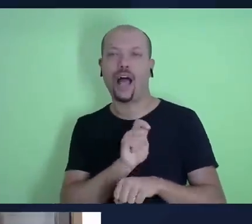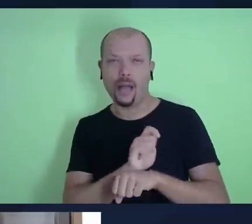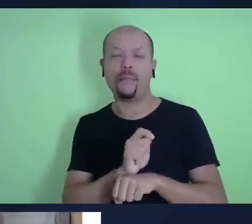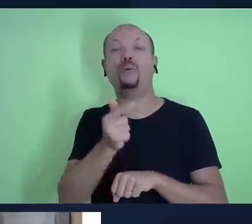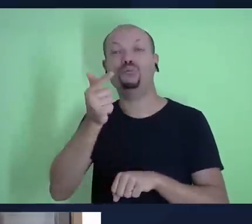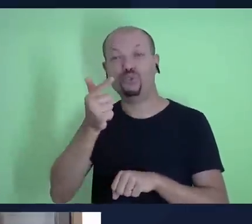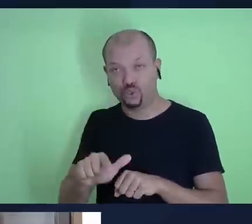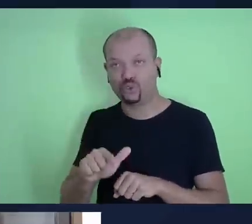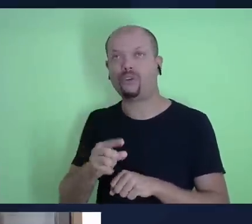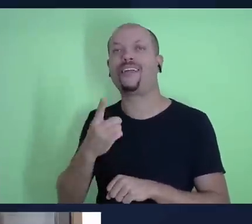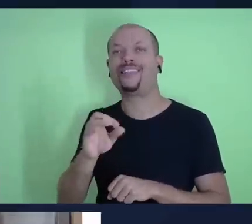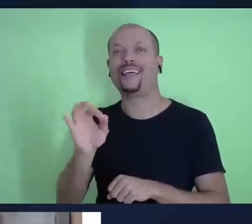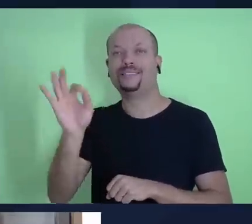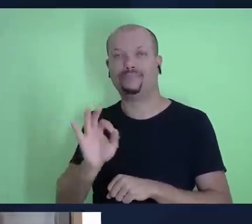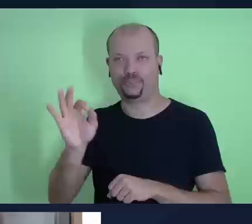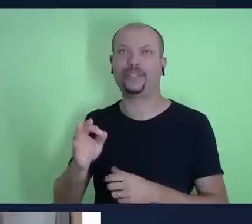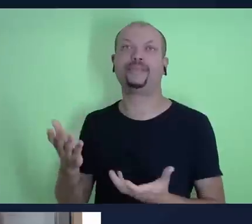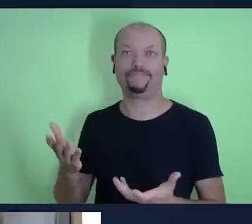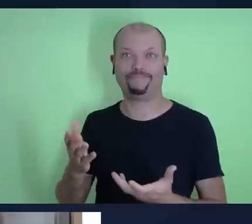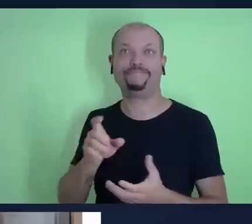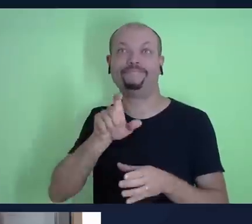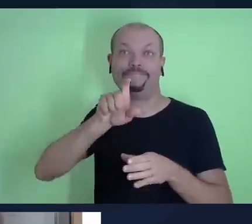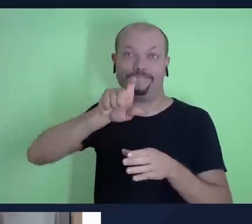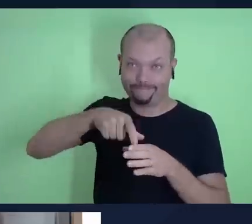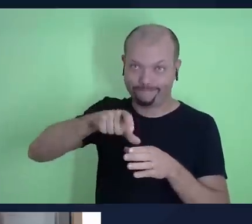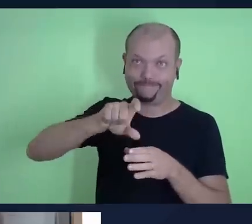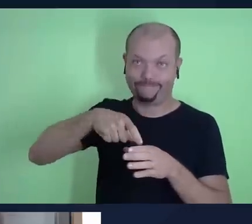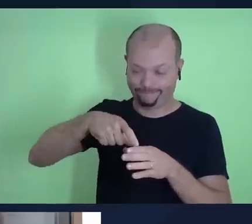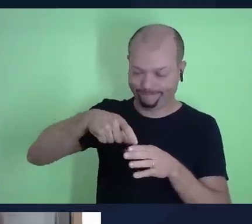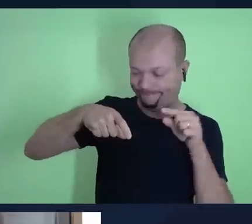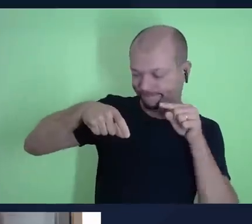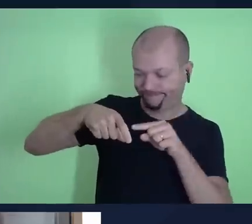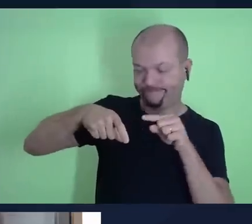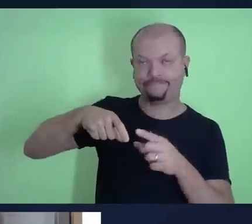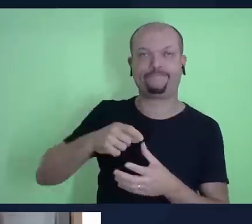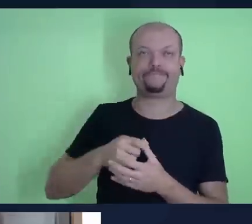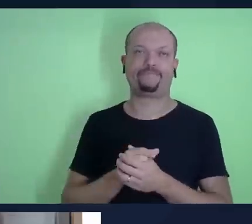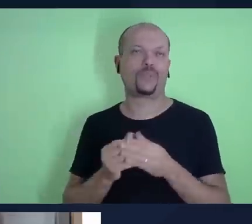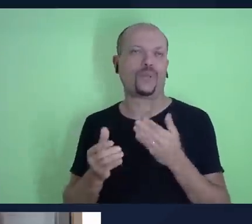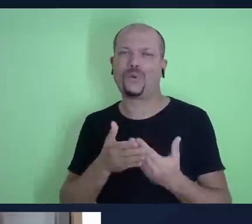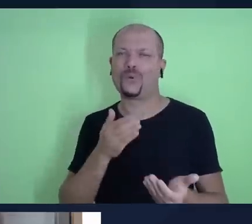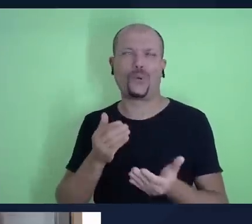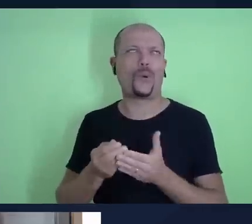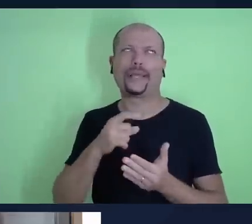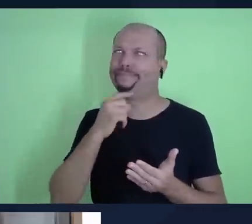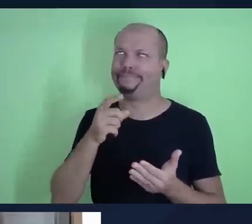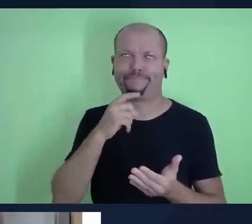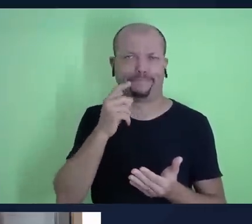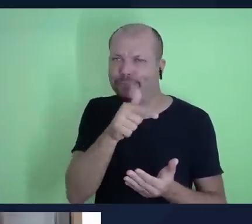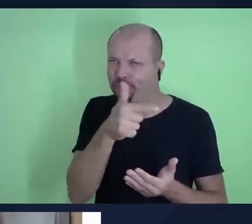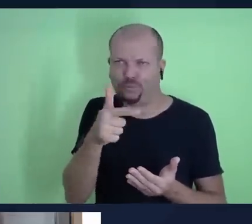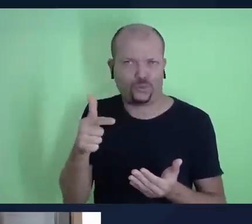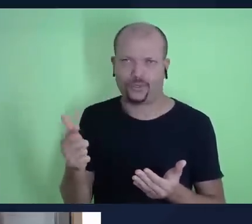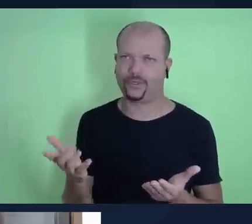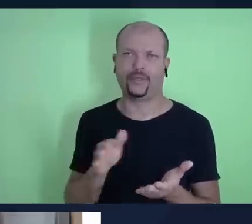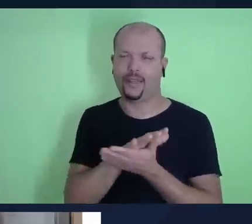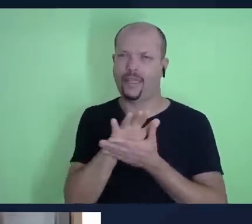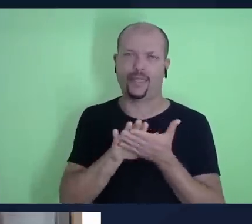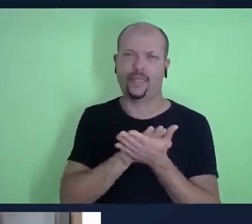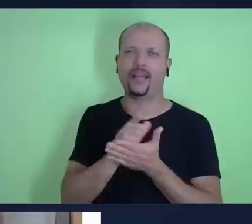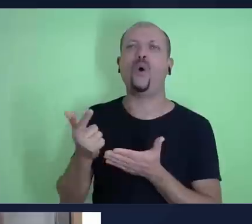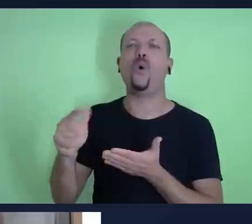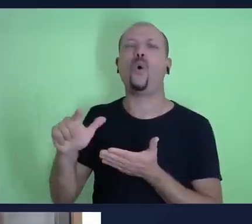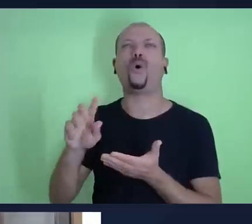termo décima parte, o dízimo. Então, não há qualquer sombra de dúvida ou margem para qualquer outro tipo de